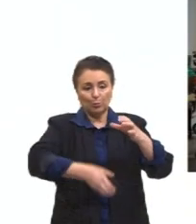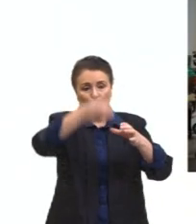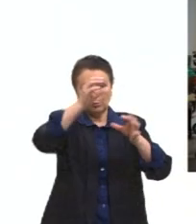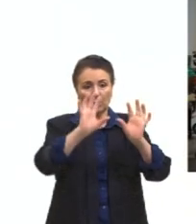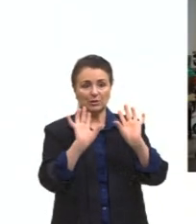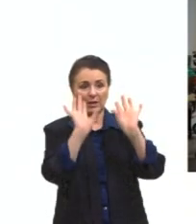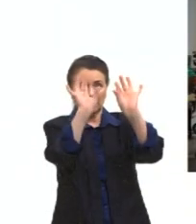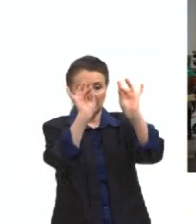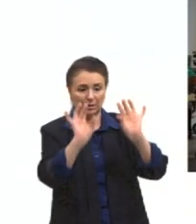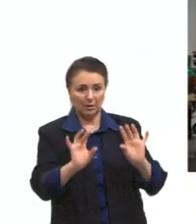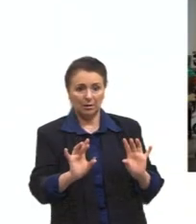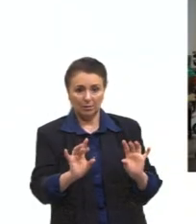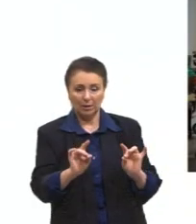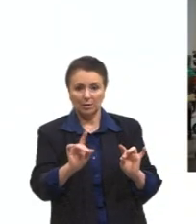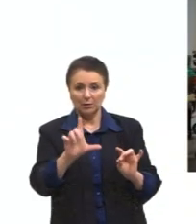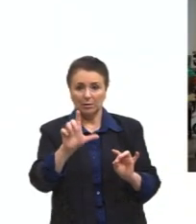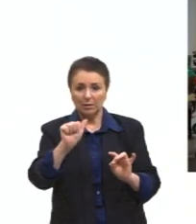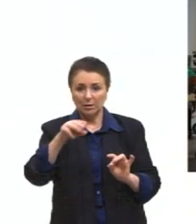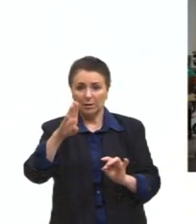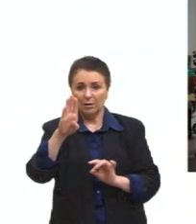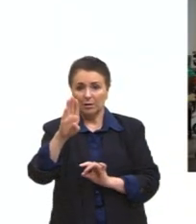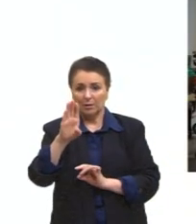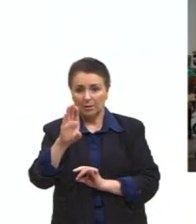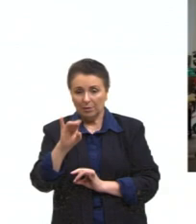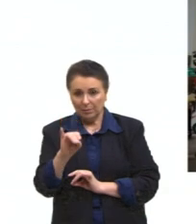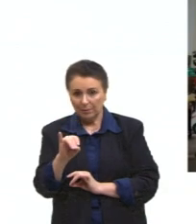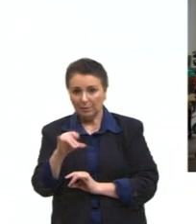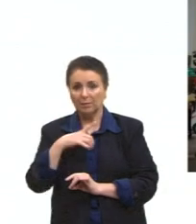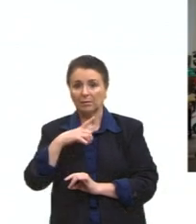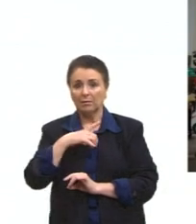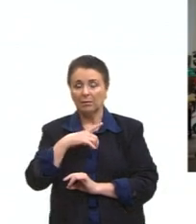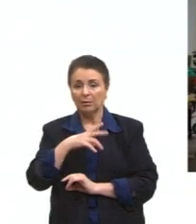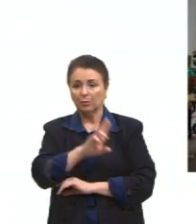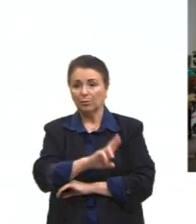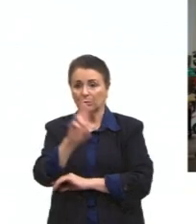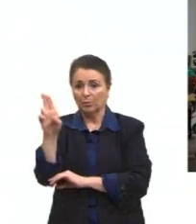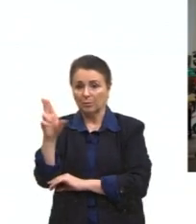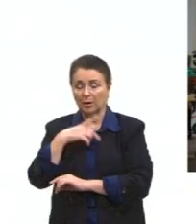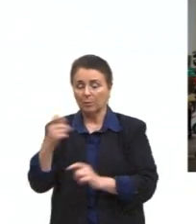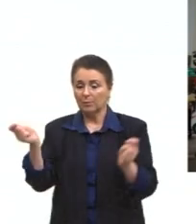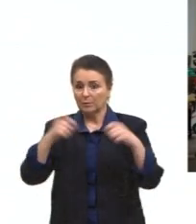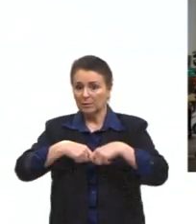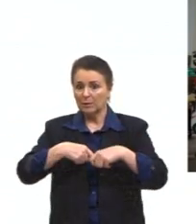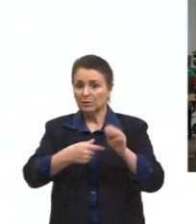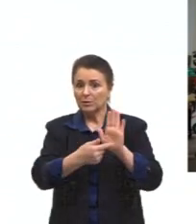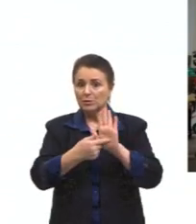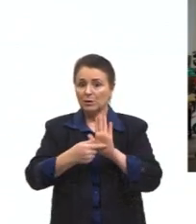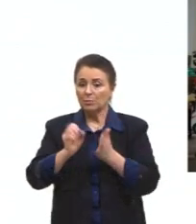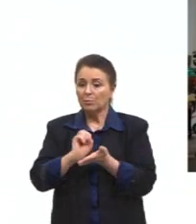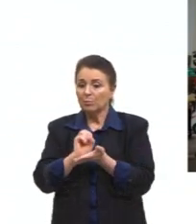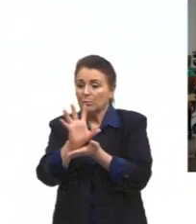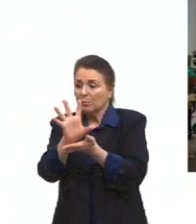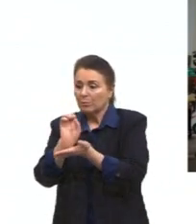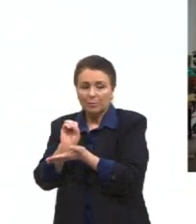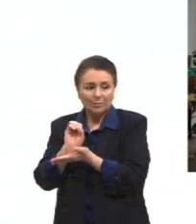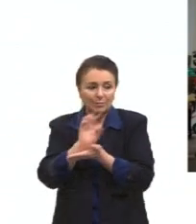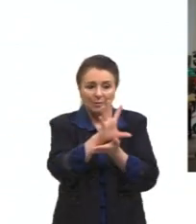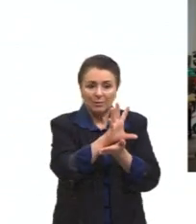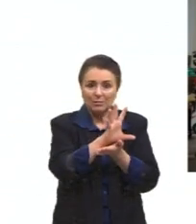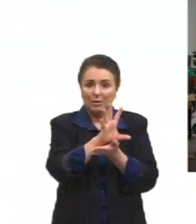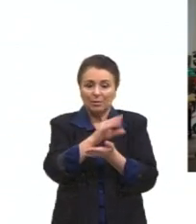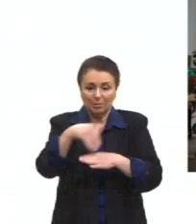em alguns muros, em algumas paredes, que é essa possibilidade de levar uma mensagem para a rua, colar ela